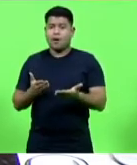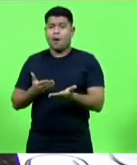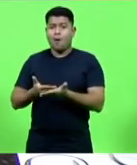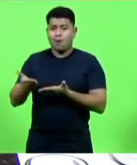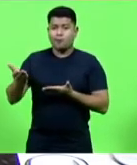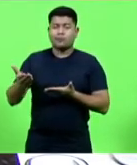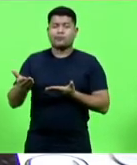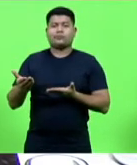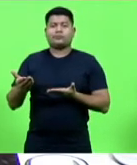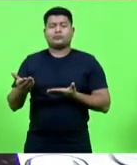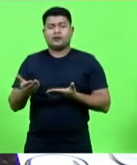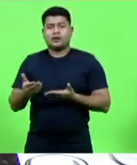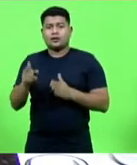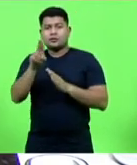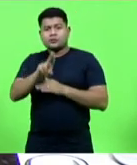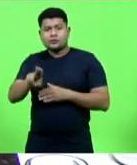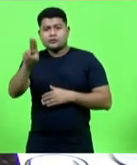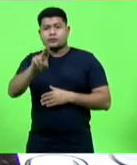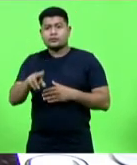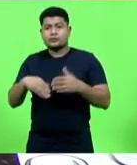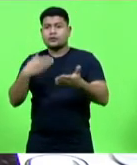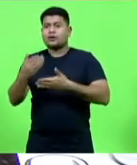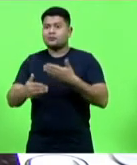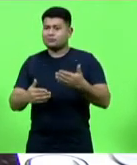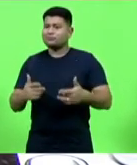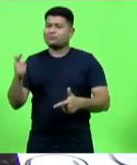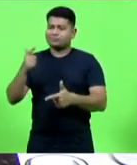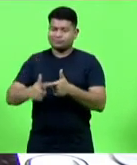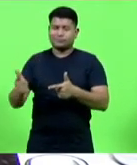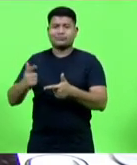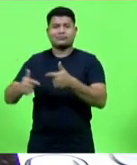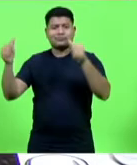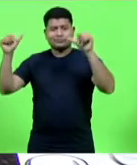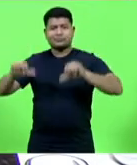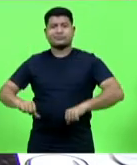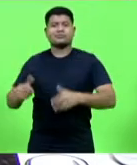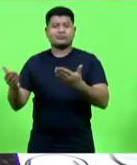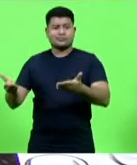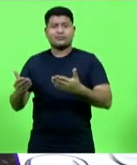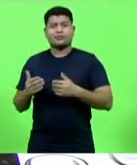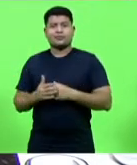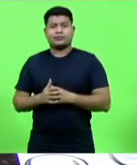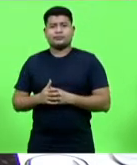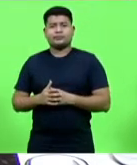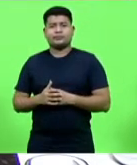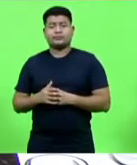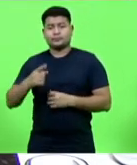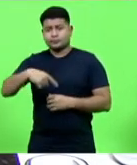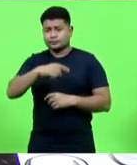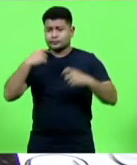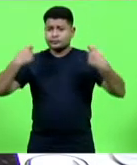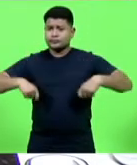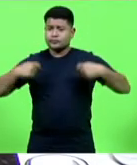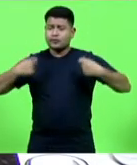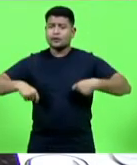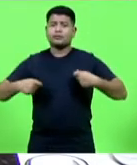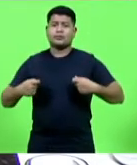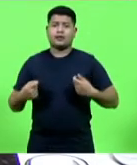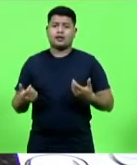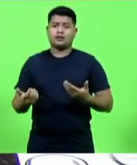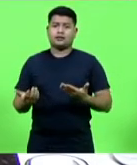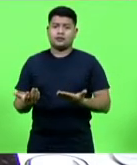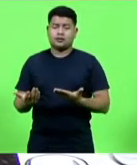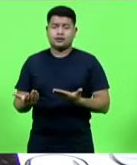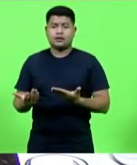obscuro, elas tornam-se uns zumbis ambulantes, zumbis ambulantes. Então, nós precisamos sim ter a internet, e a internet